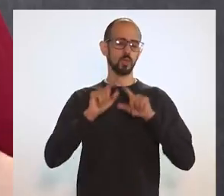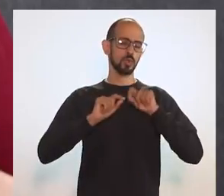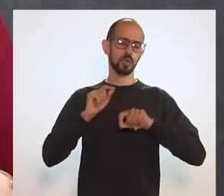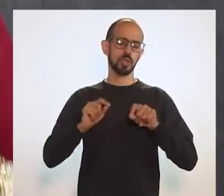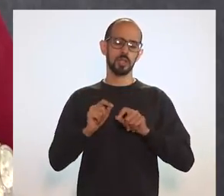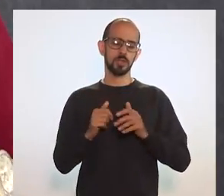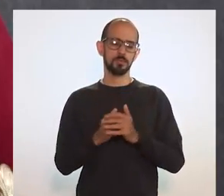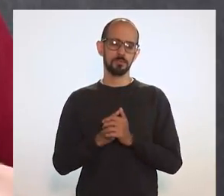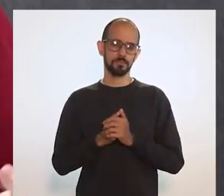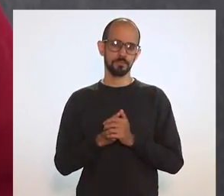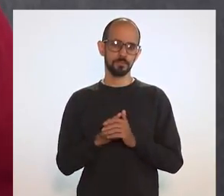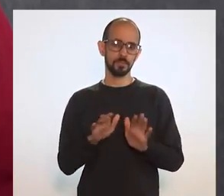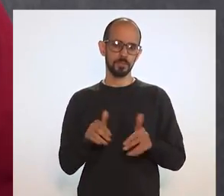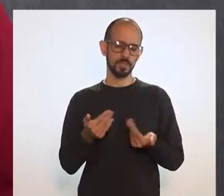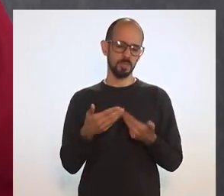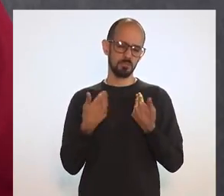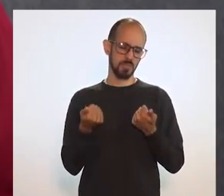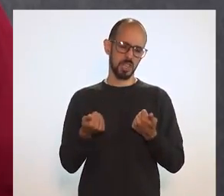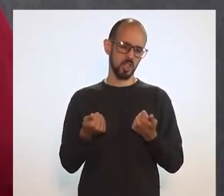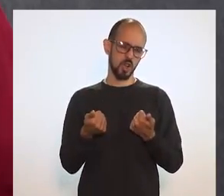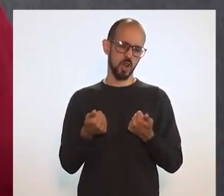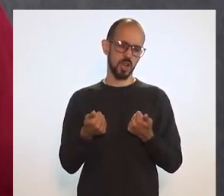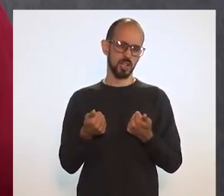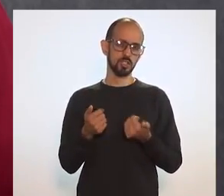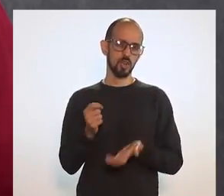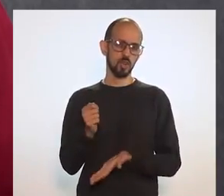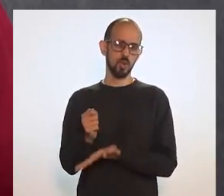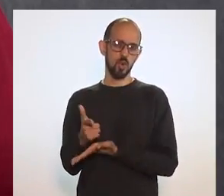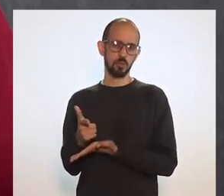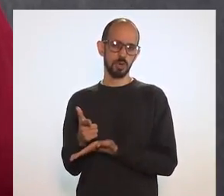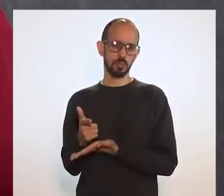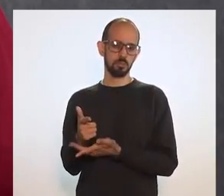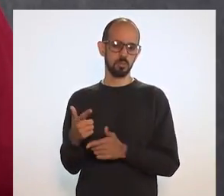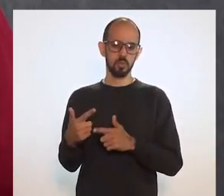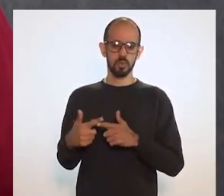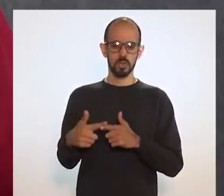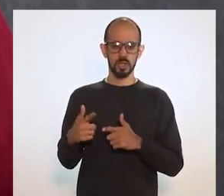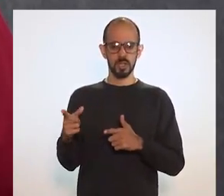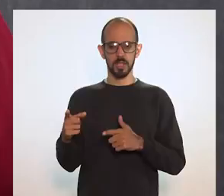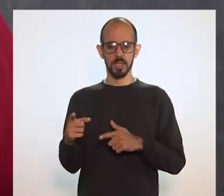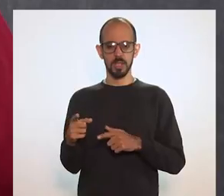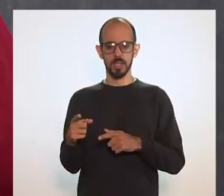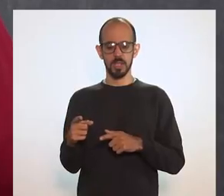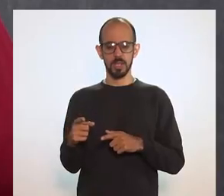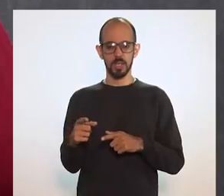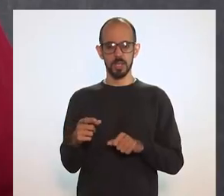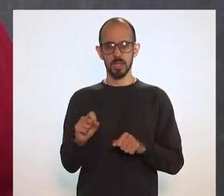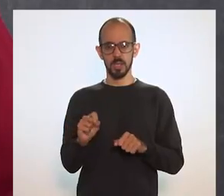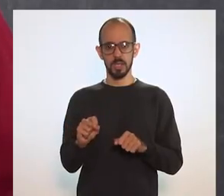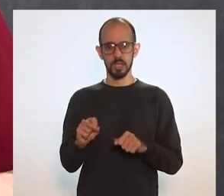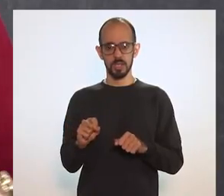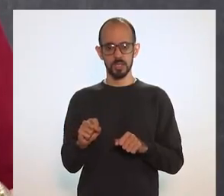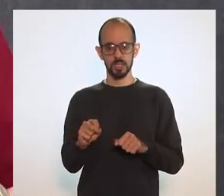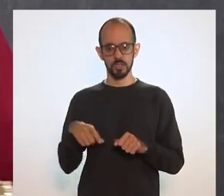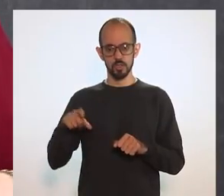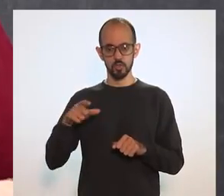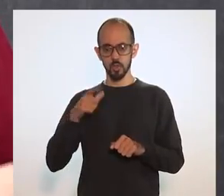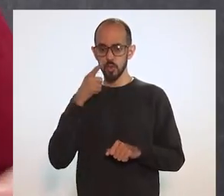já pensam assim, que, olha, então é melhor deixar comprar, que as empresas comprem, porque, pelo menos,